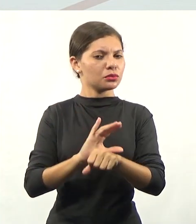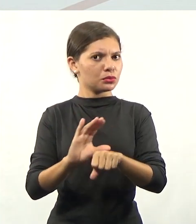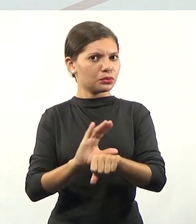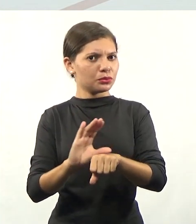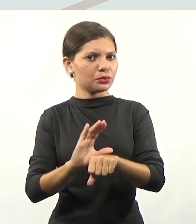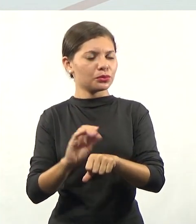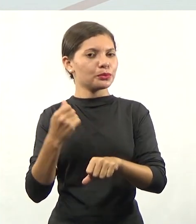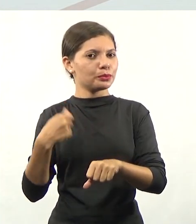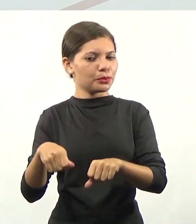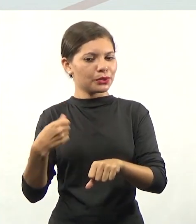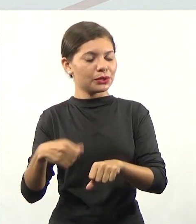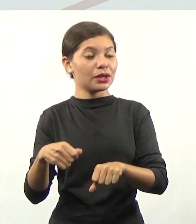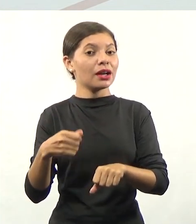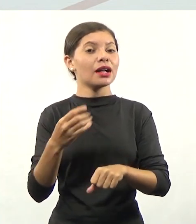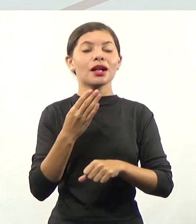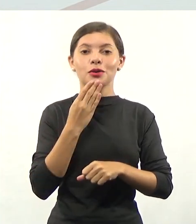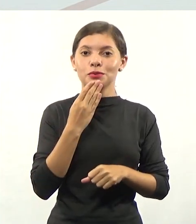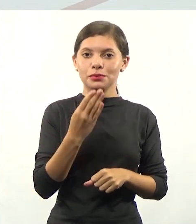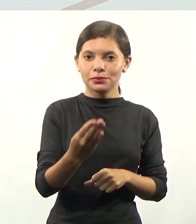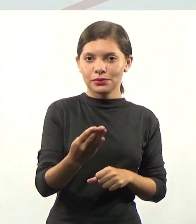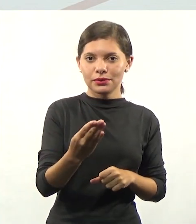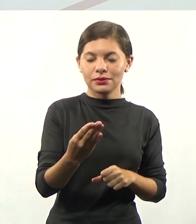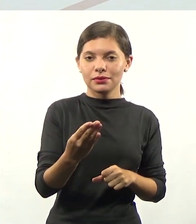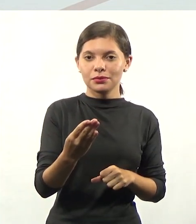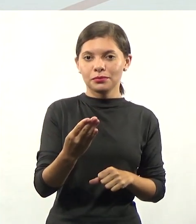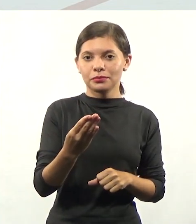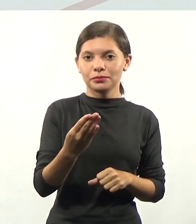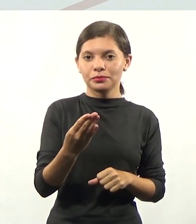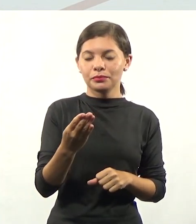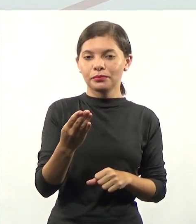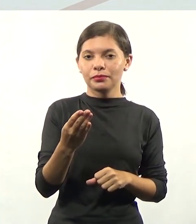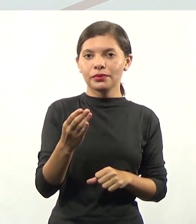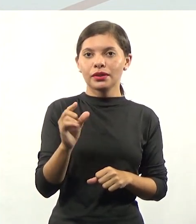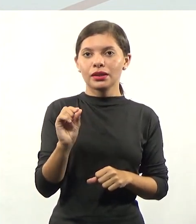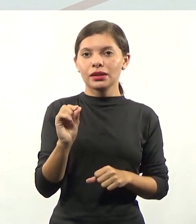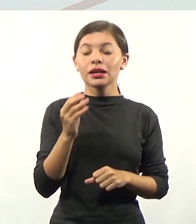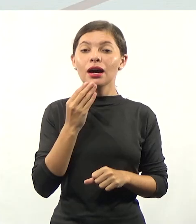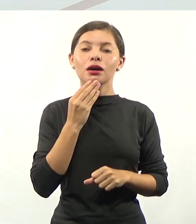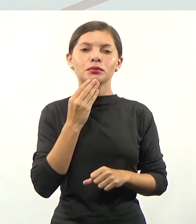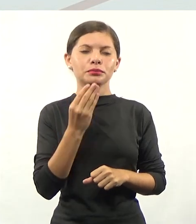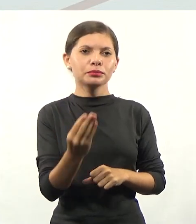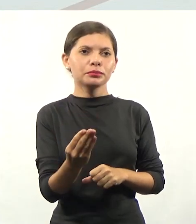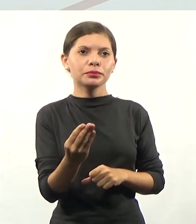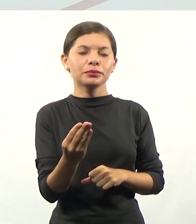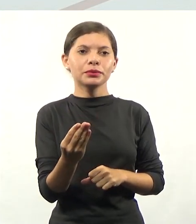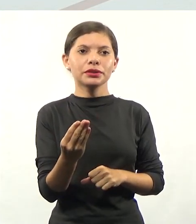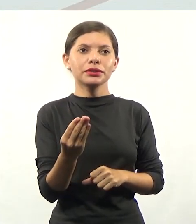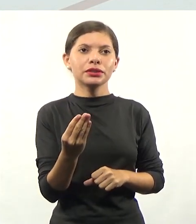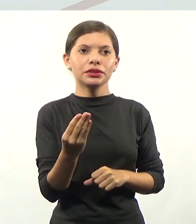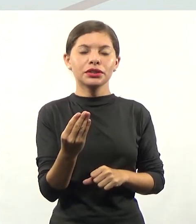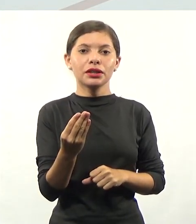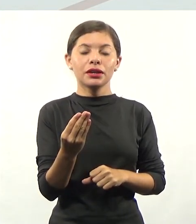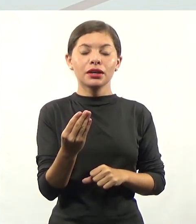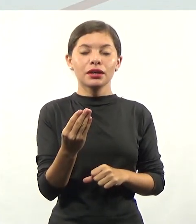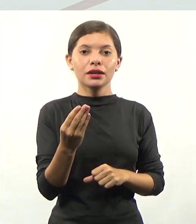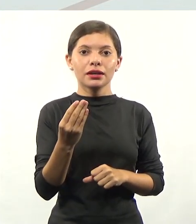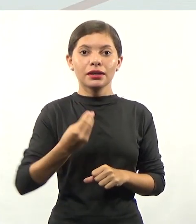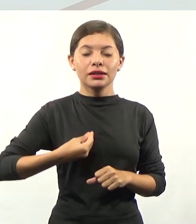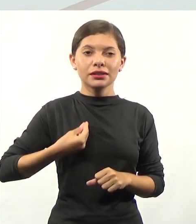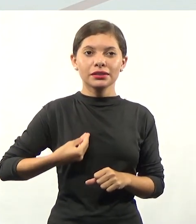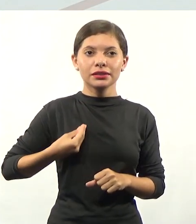gente chama isso de autorização de funcionamento. Essa autorização de funcionamento, ela também existe com relação